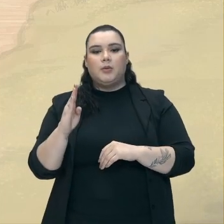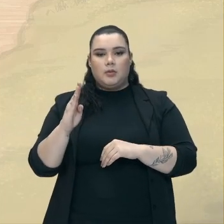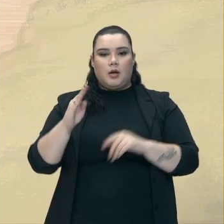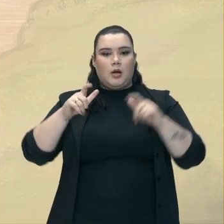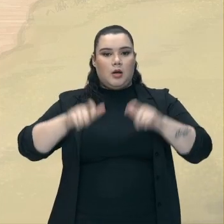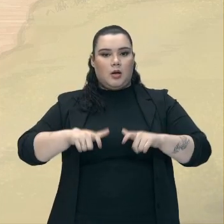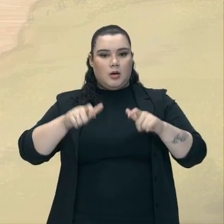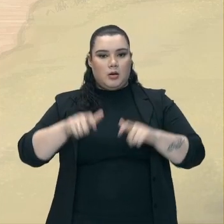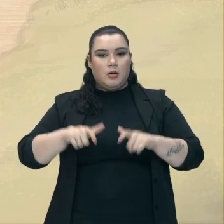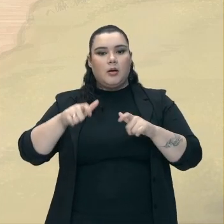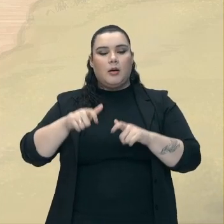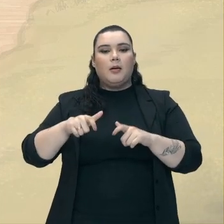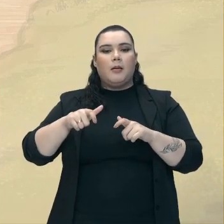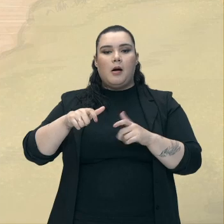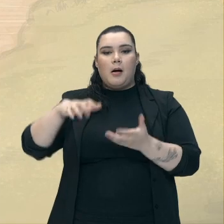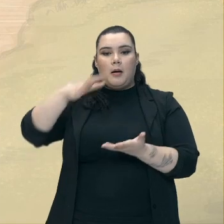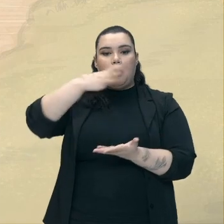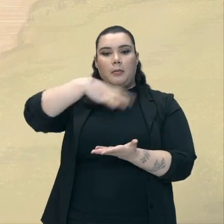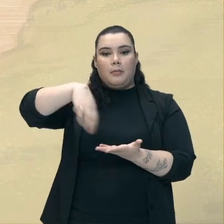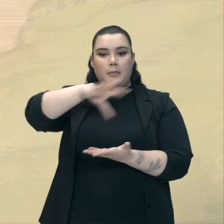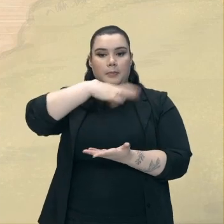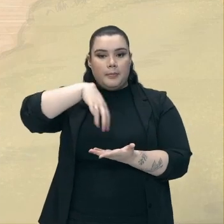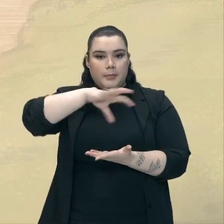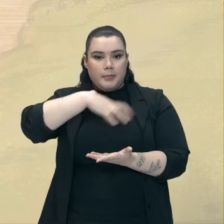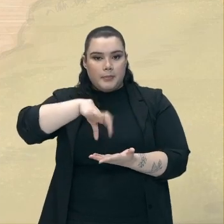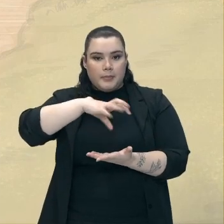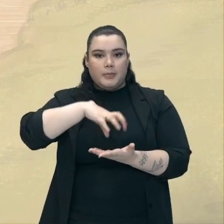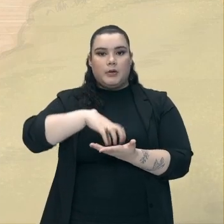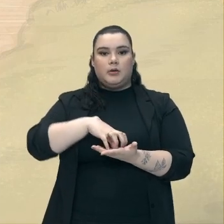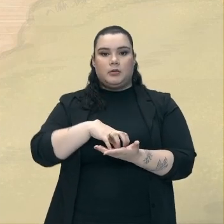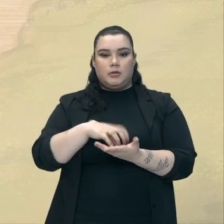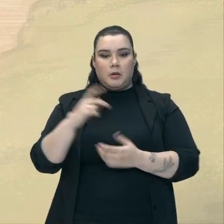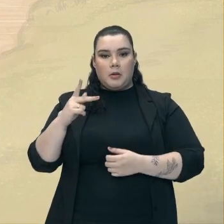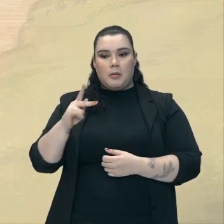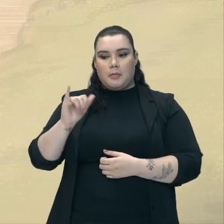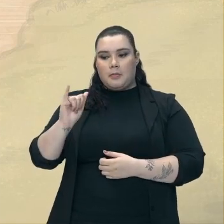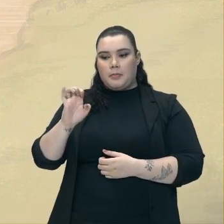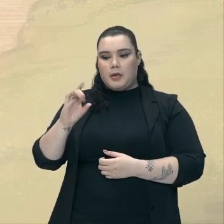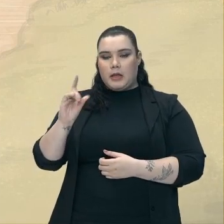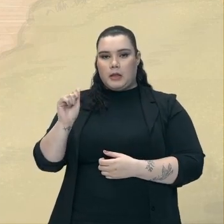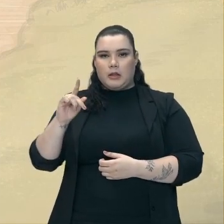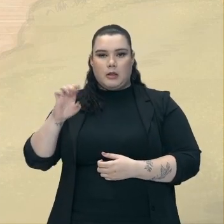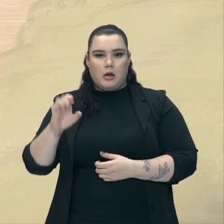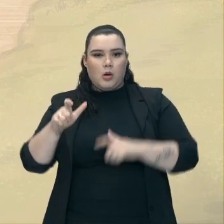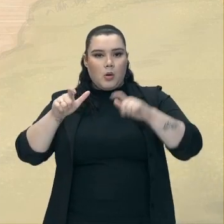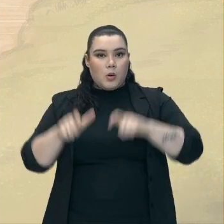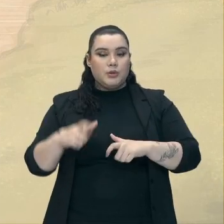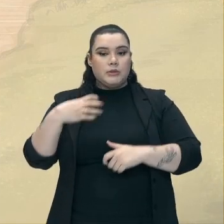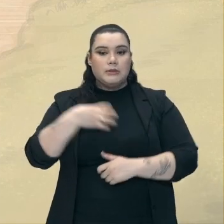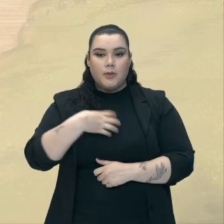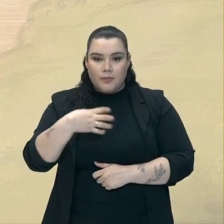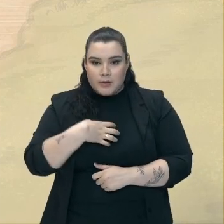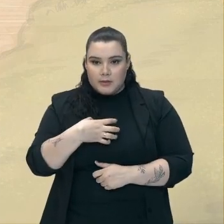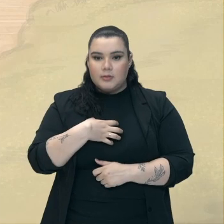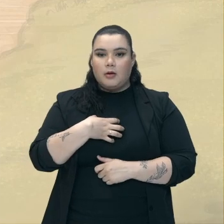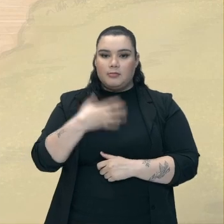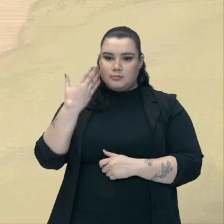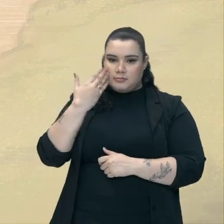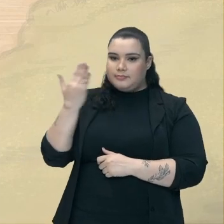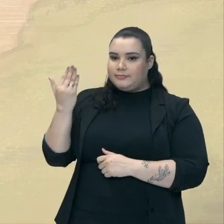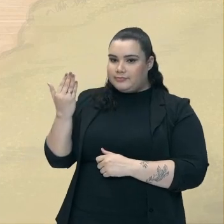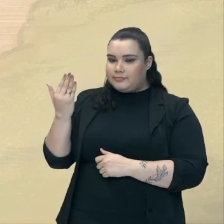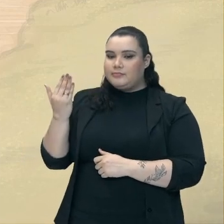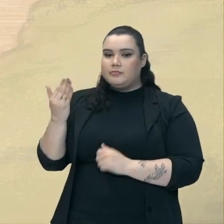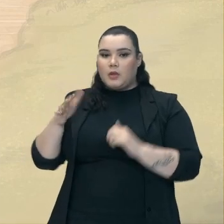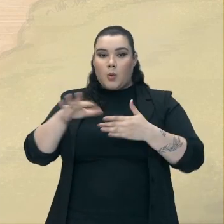Aqui na Praça Da Piedade Em Salvador Onde Os líderes Da